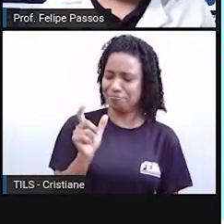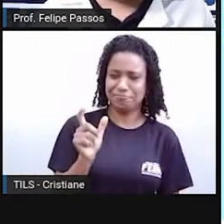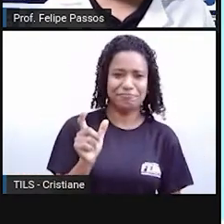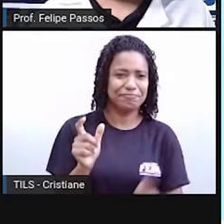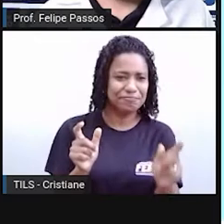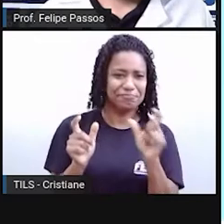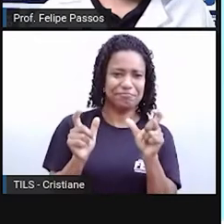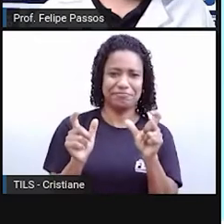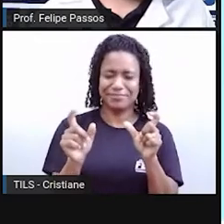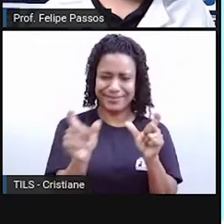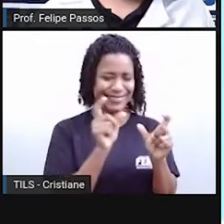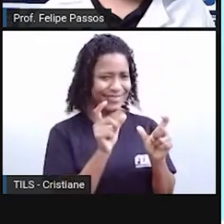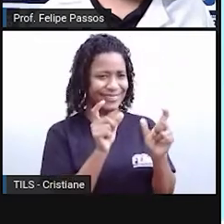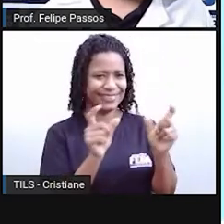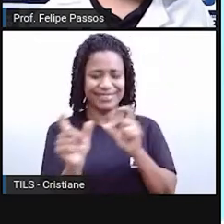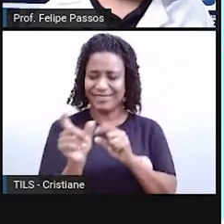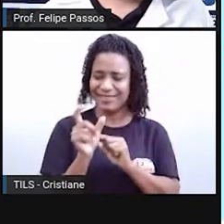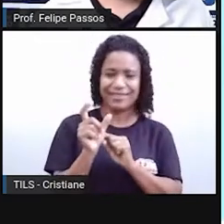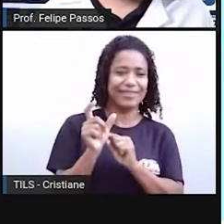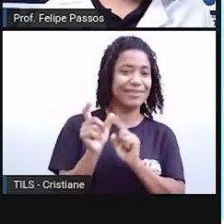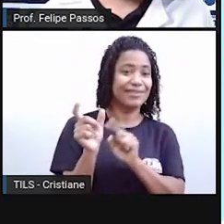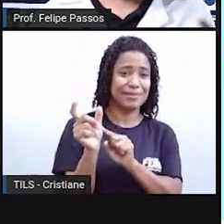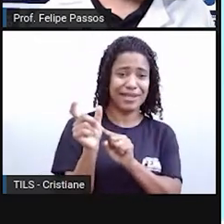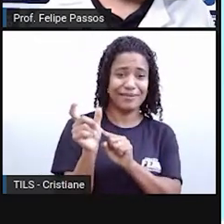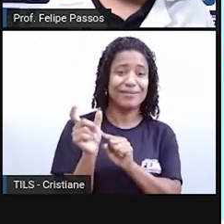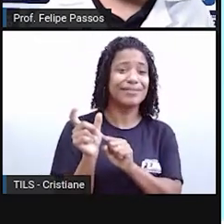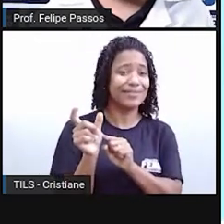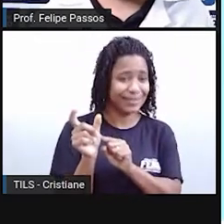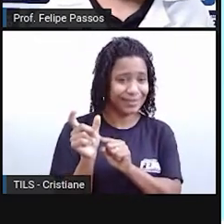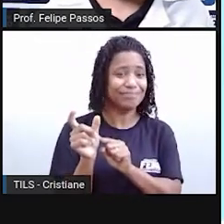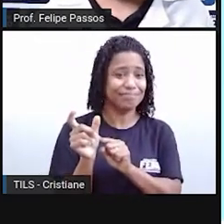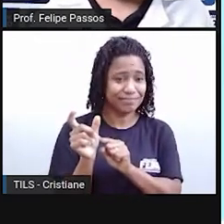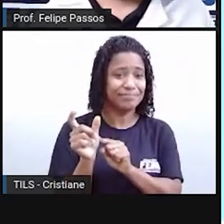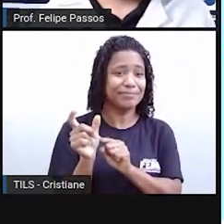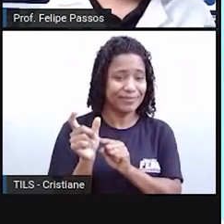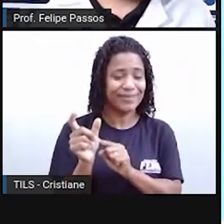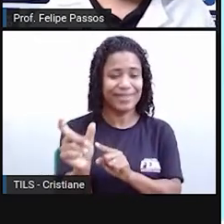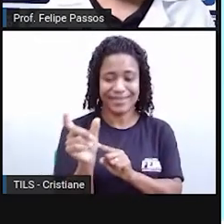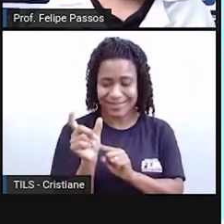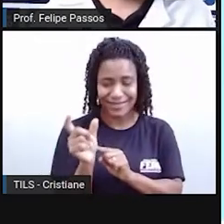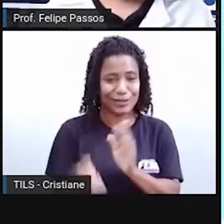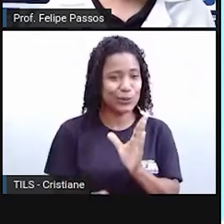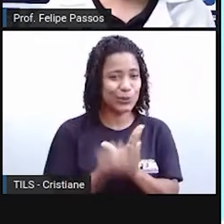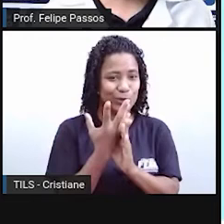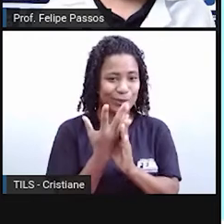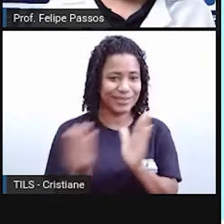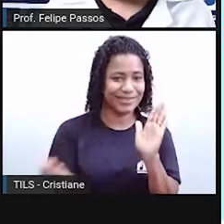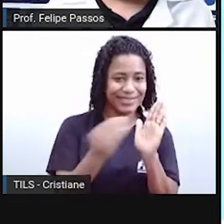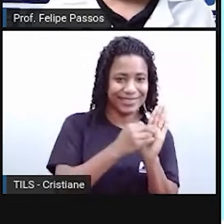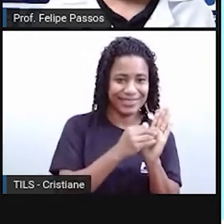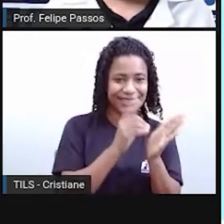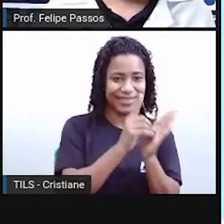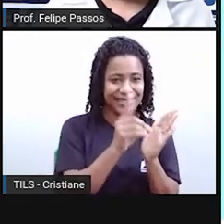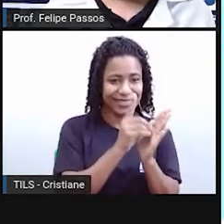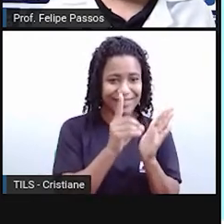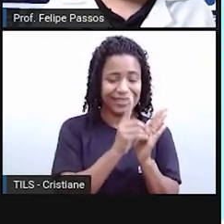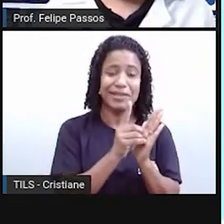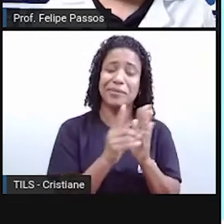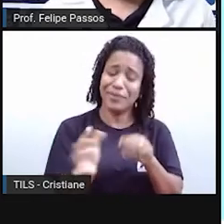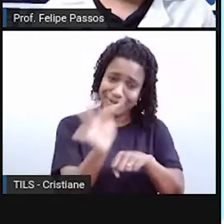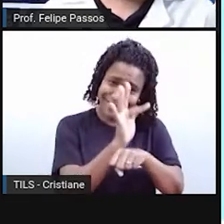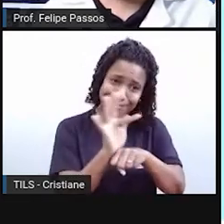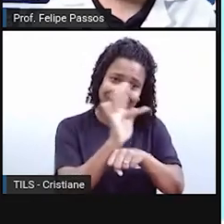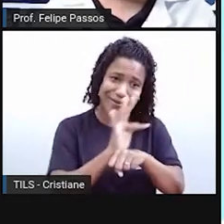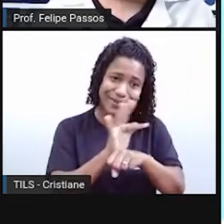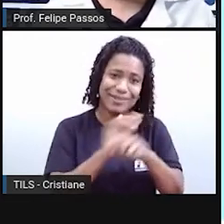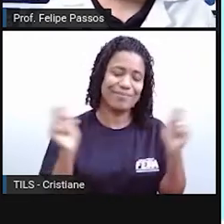vocabulário, essa palavra uma hora ou outra vai acabar entrando para o dicionário e ela vai acabar entrando para a norma culta, certo? Porque ela